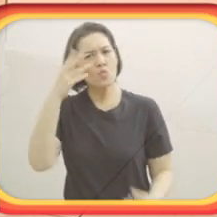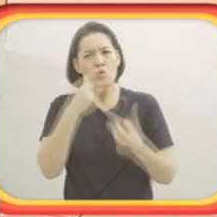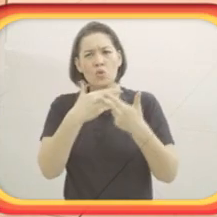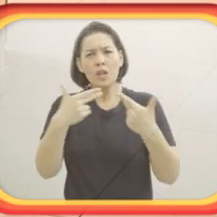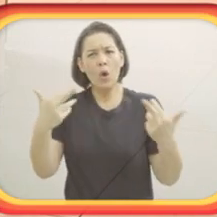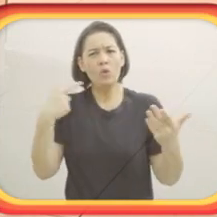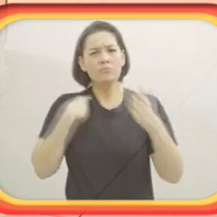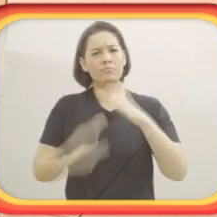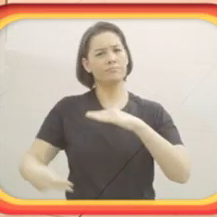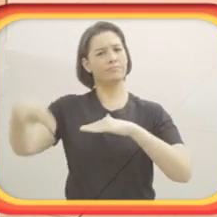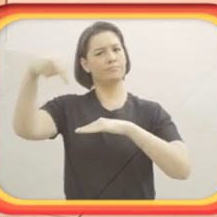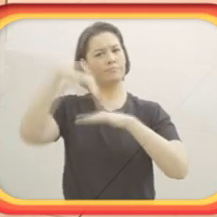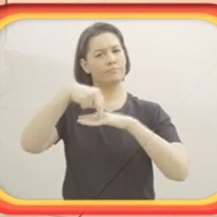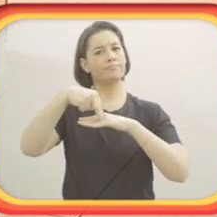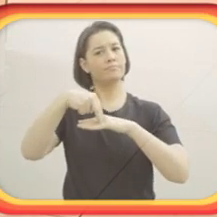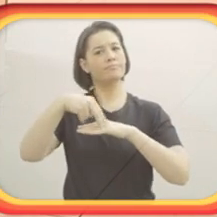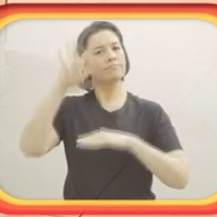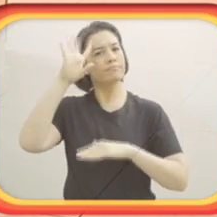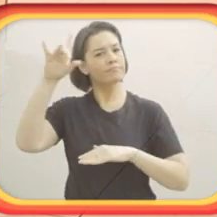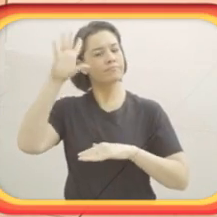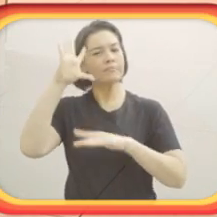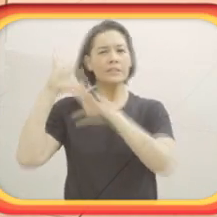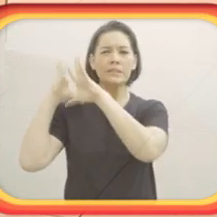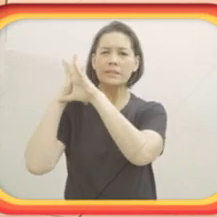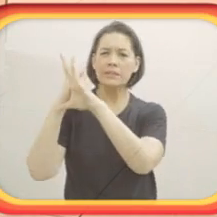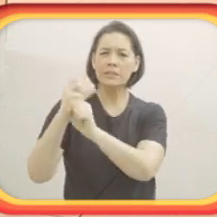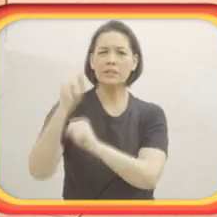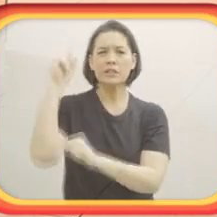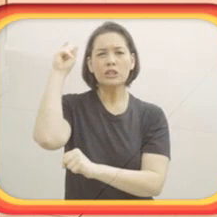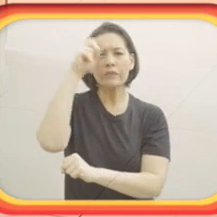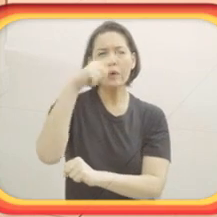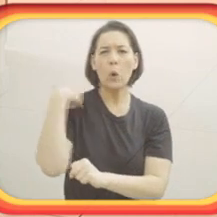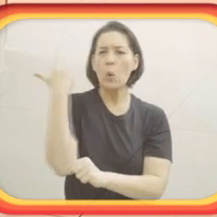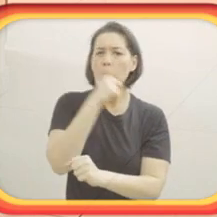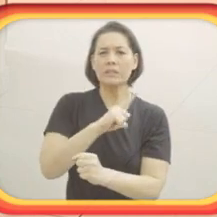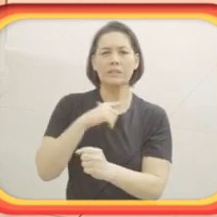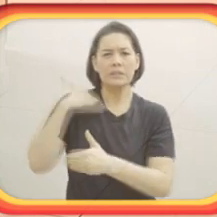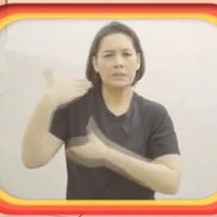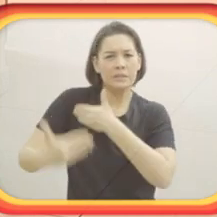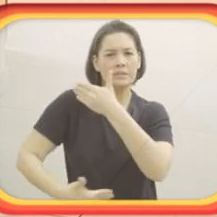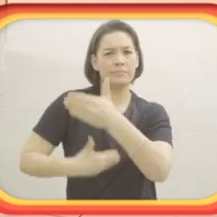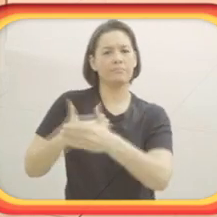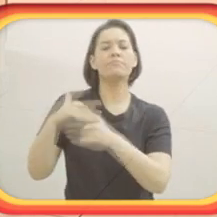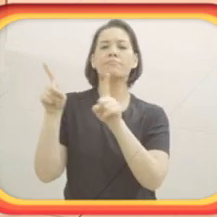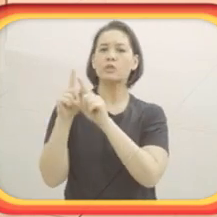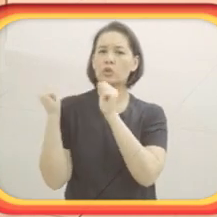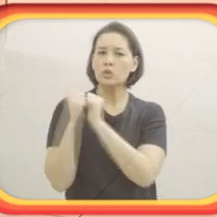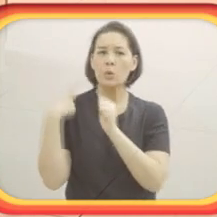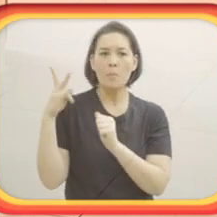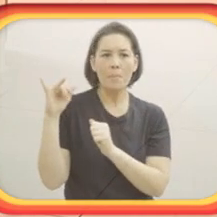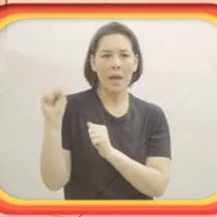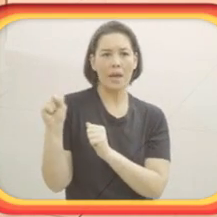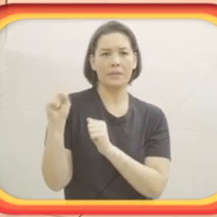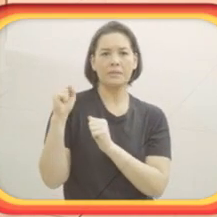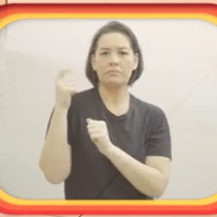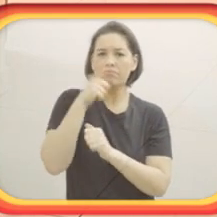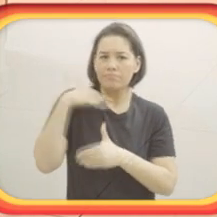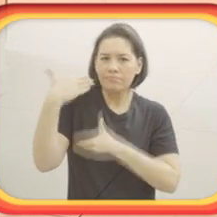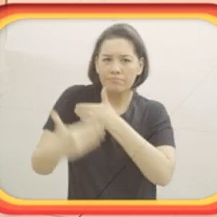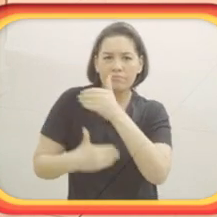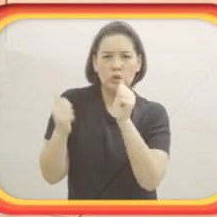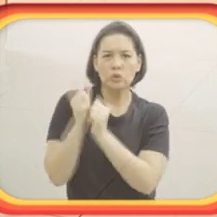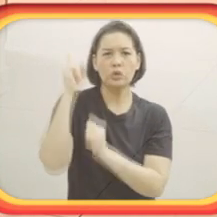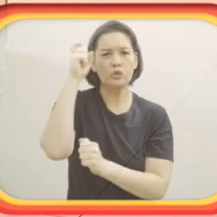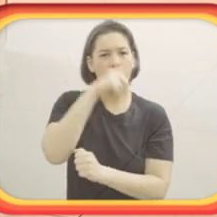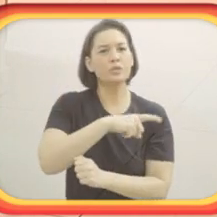enfim, pensei em toda dificuldade que passei, todas as dificuldades que meus pais passaram para que eu pudesse estar lá. Toda a caminhada até